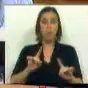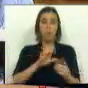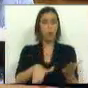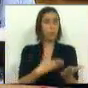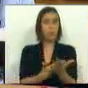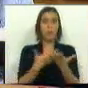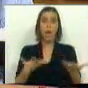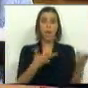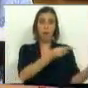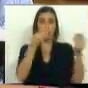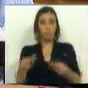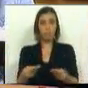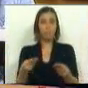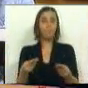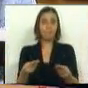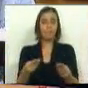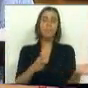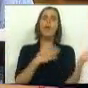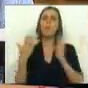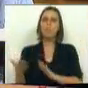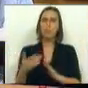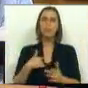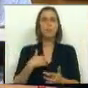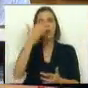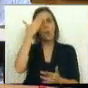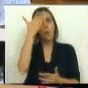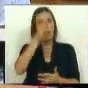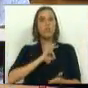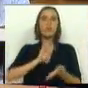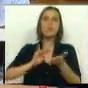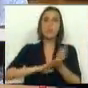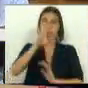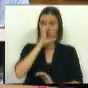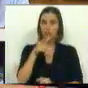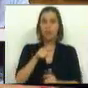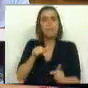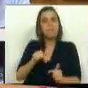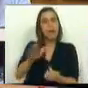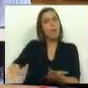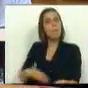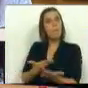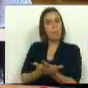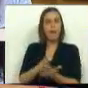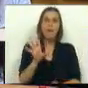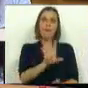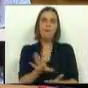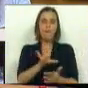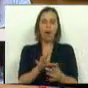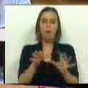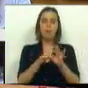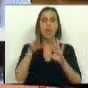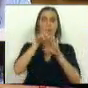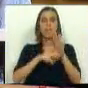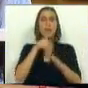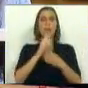com as propostas que agora nos estão presentes. Por outro lado, não considera o Sr. Secretário de Estado que esta proposta, na forma como trata o